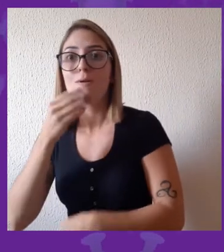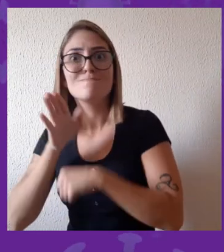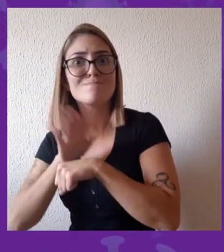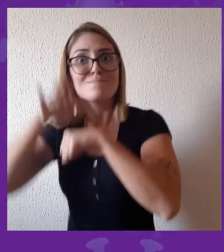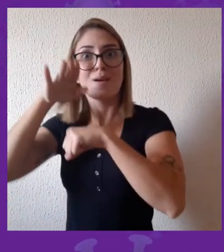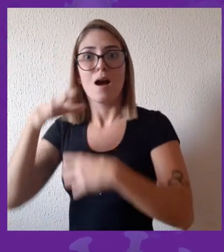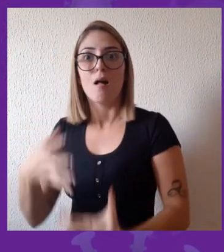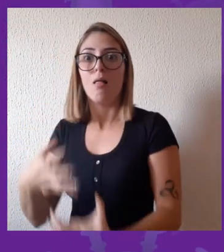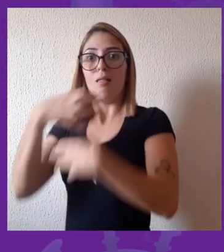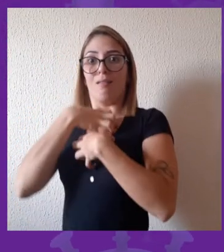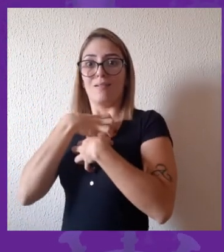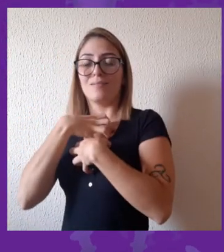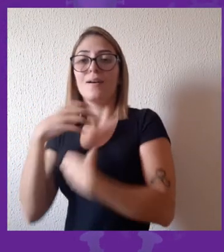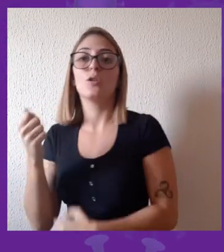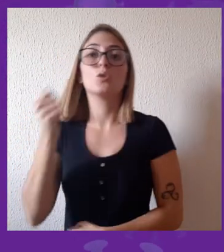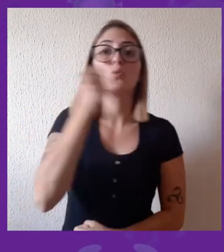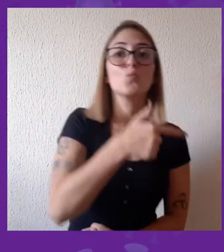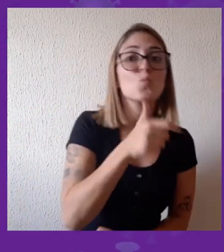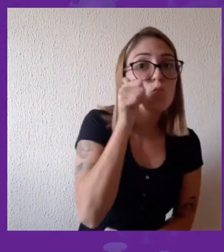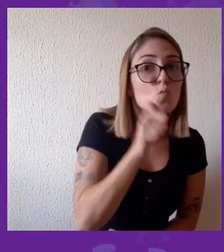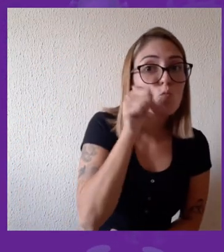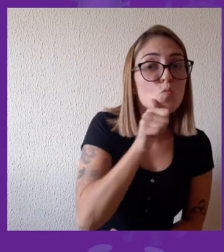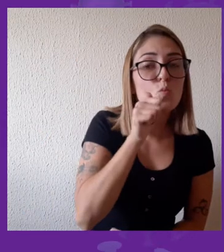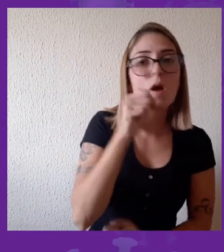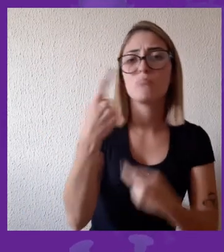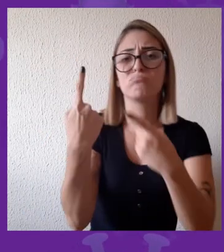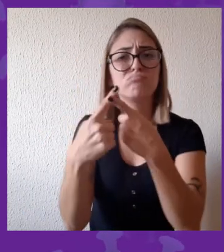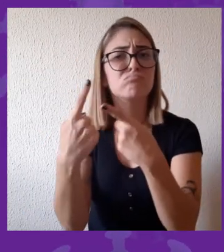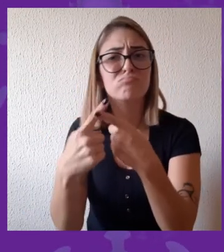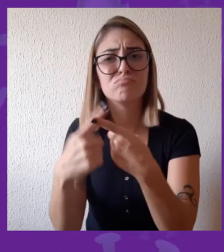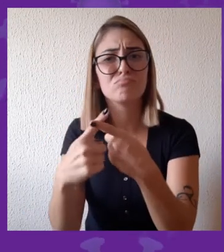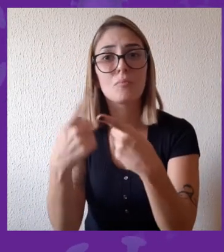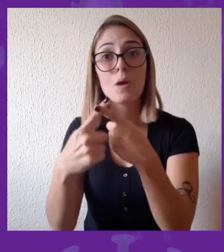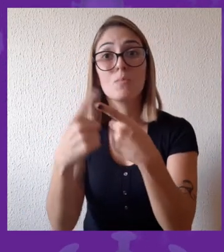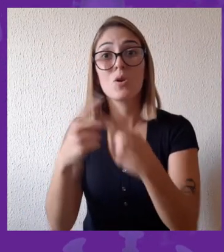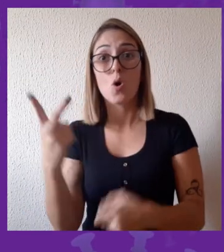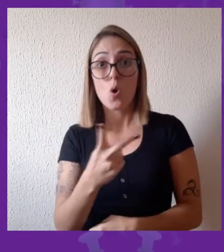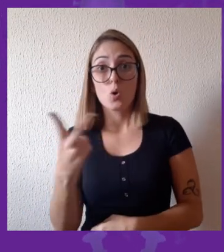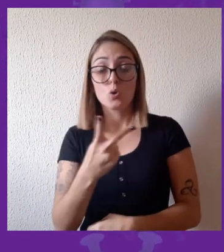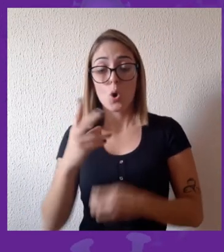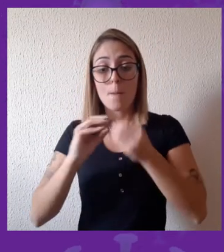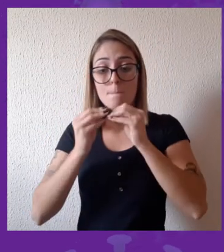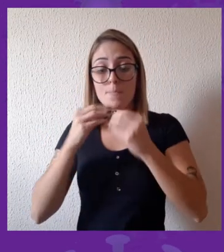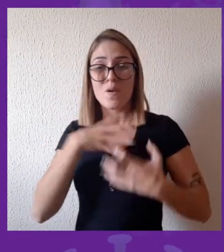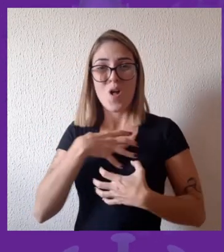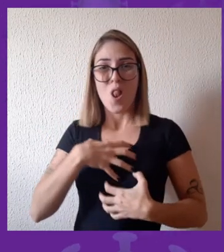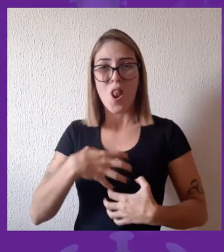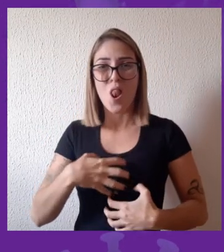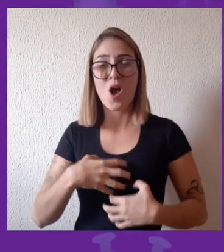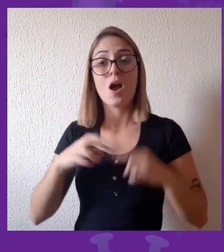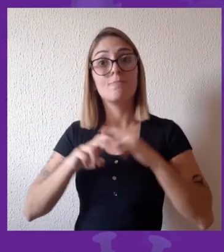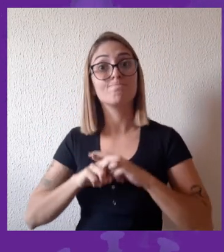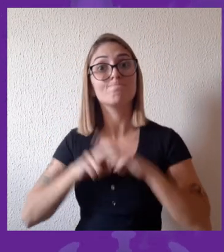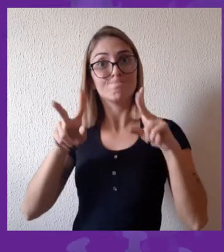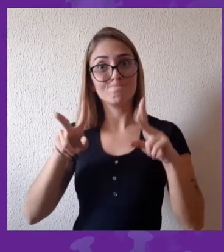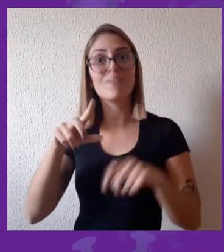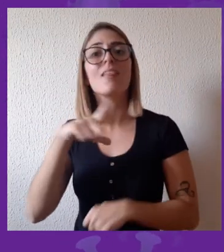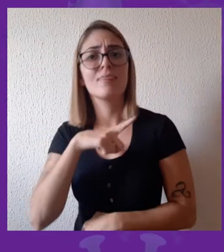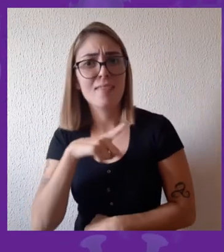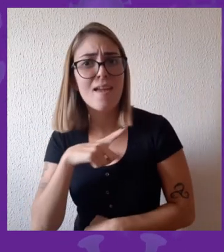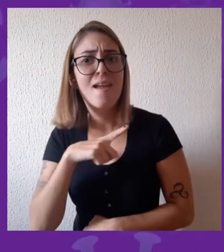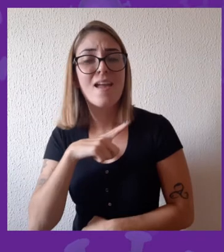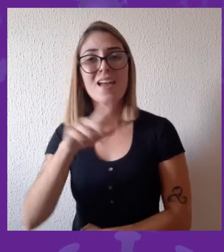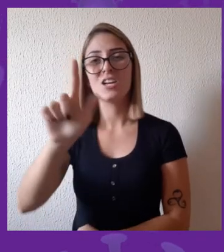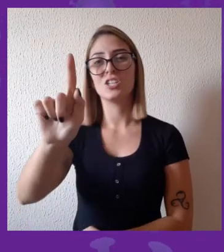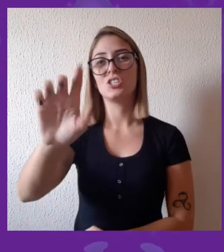que implicam diferenças de gênero. É possível que homens sejam mais expostos que mulheres. Existem